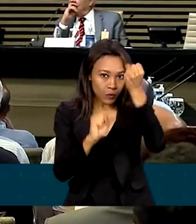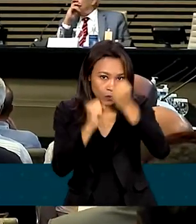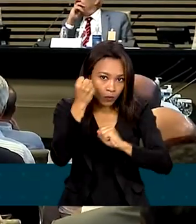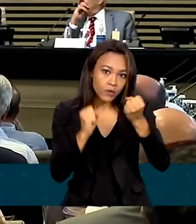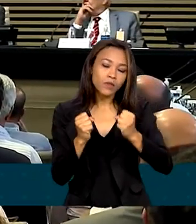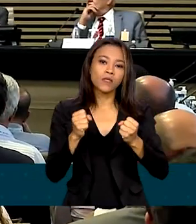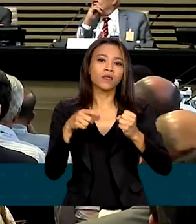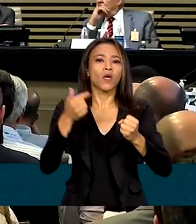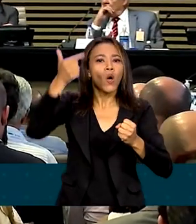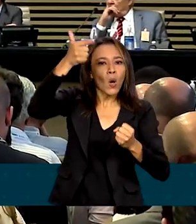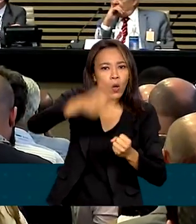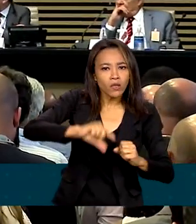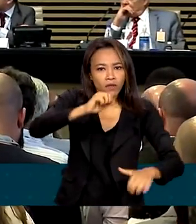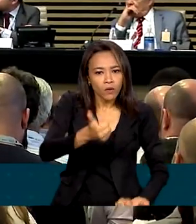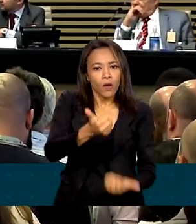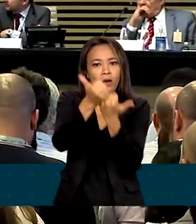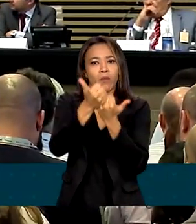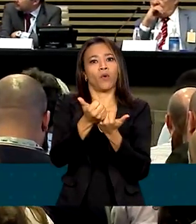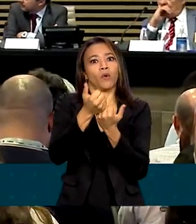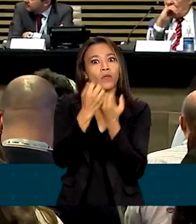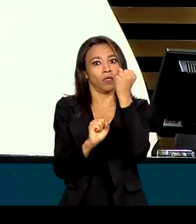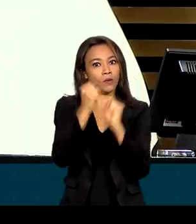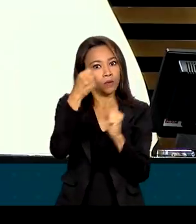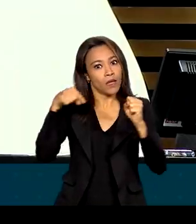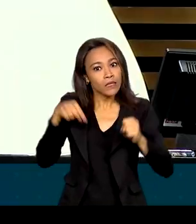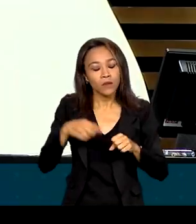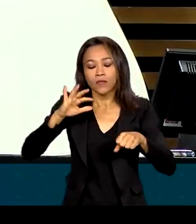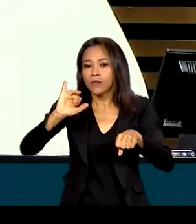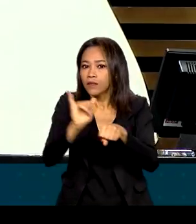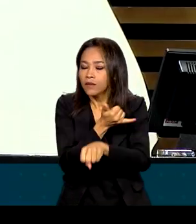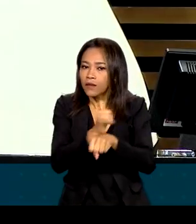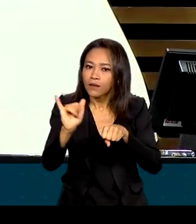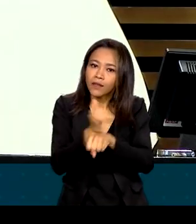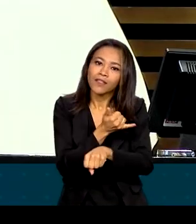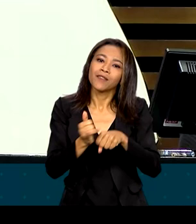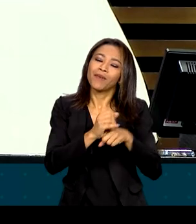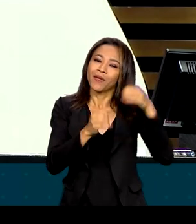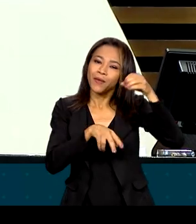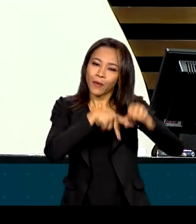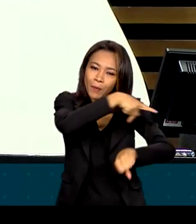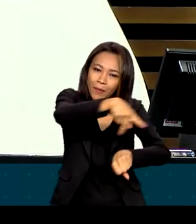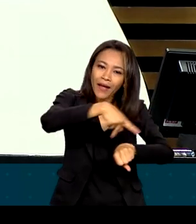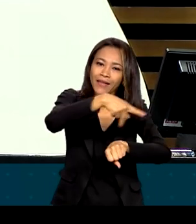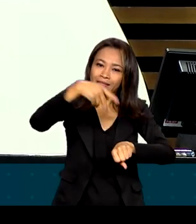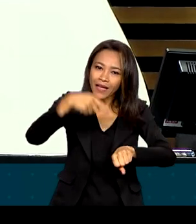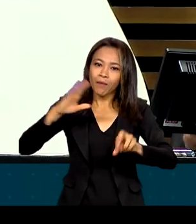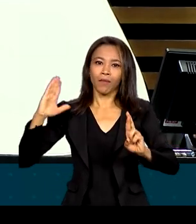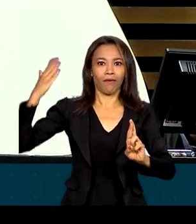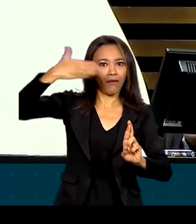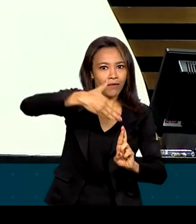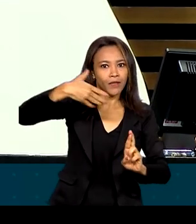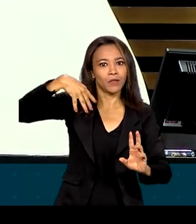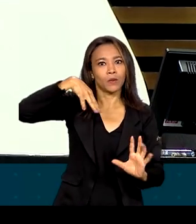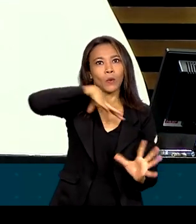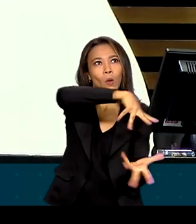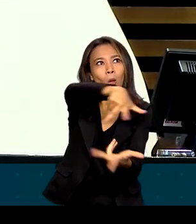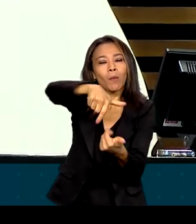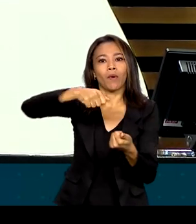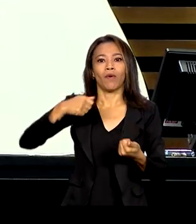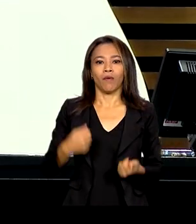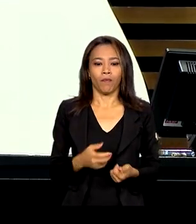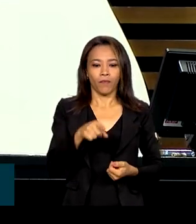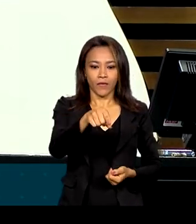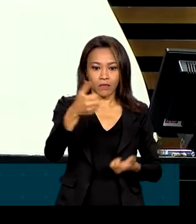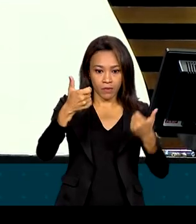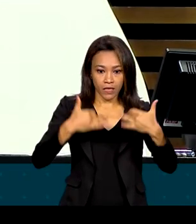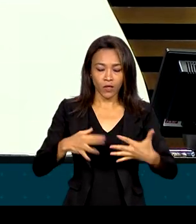a reindustrialização brasileira é estratégica para reinserir o país como ator global relevante. Todos os países no